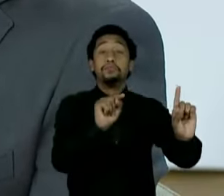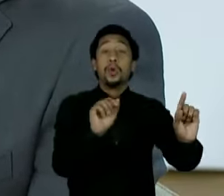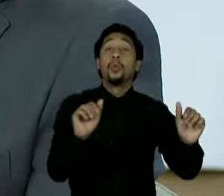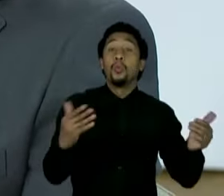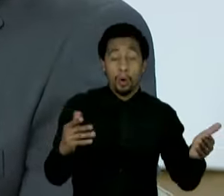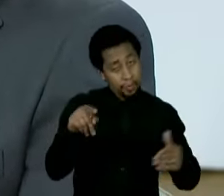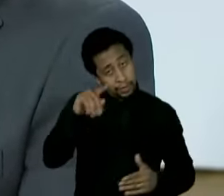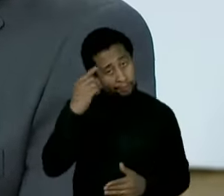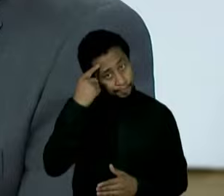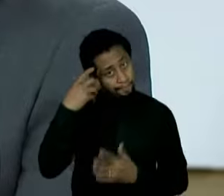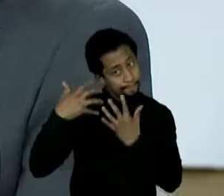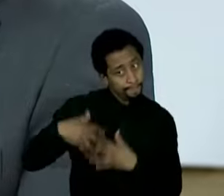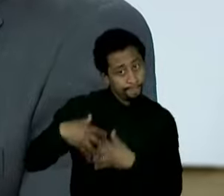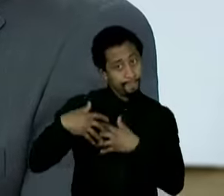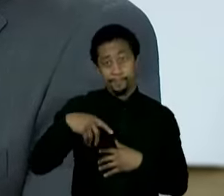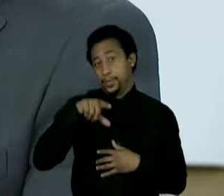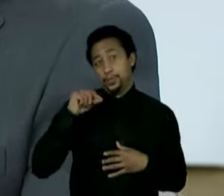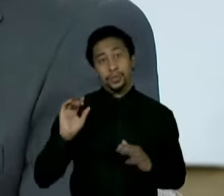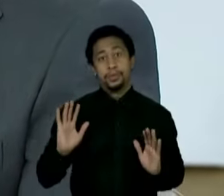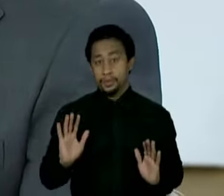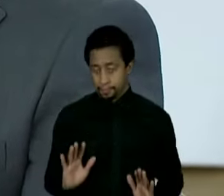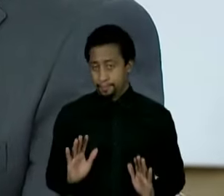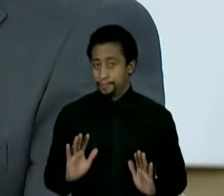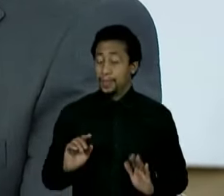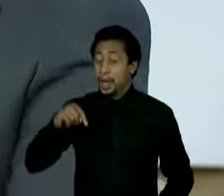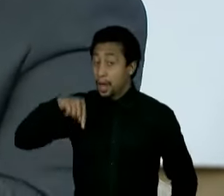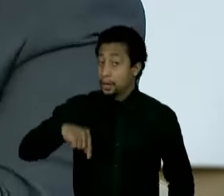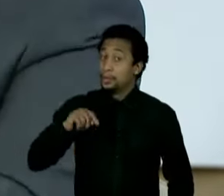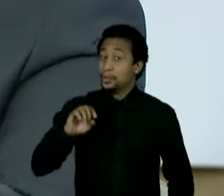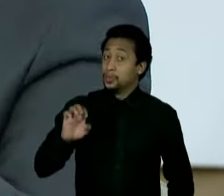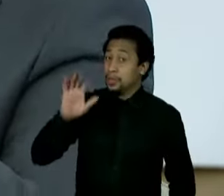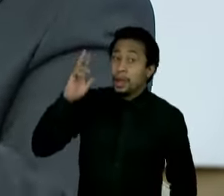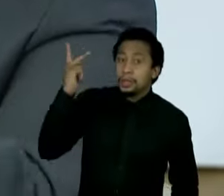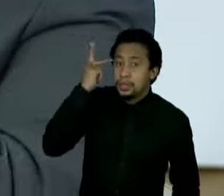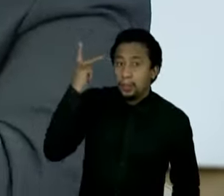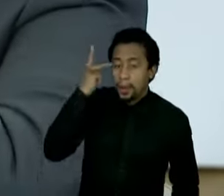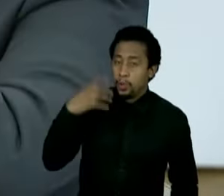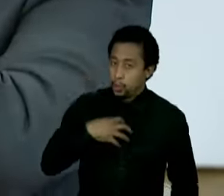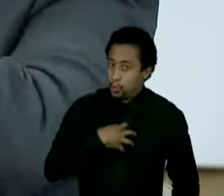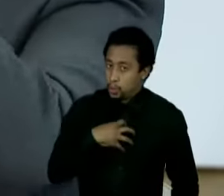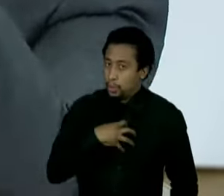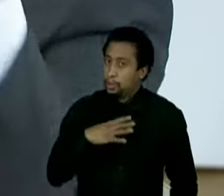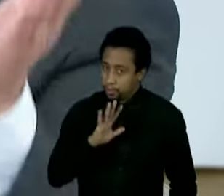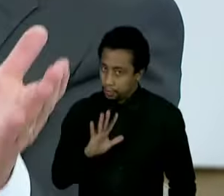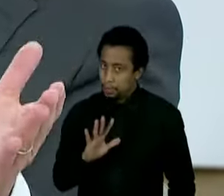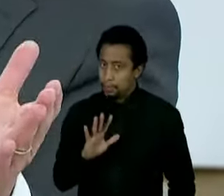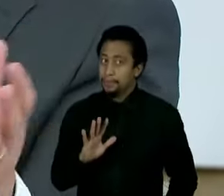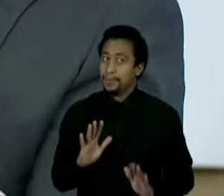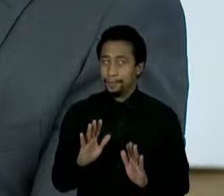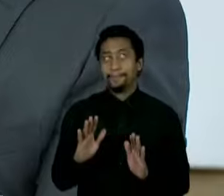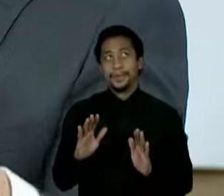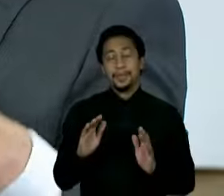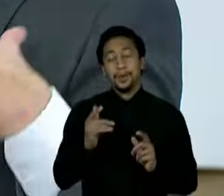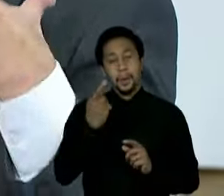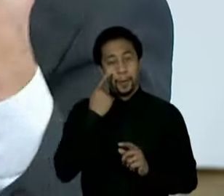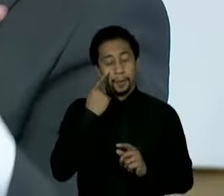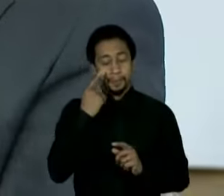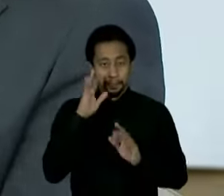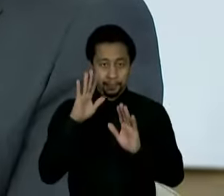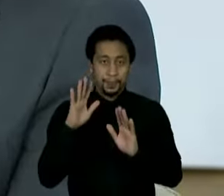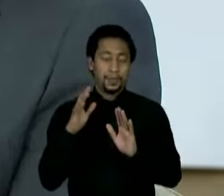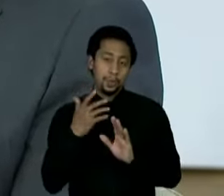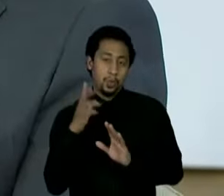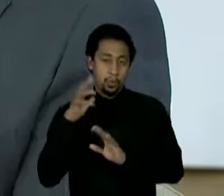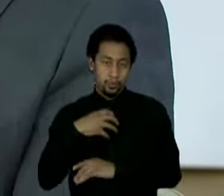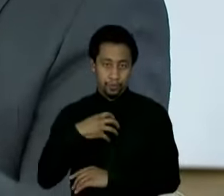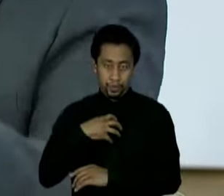que, no padrão de eleição que nós temos hoje aqui em São Paulo, vamos mudar essa lógica e colocar num outro patamar. Se houvesse no